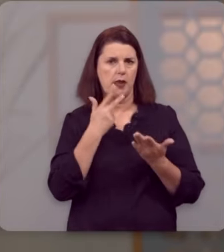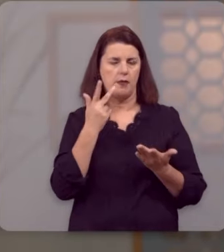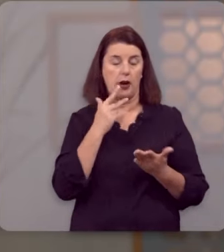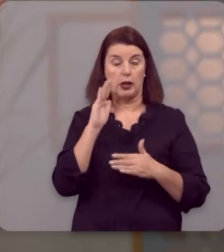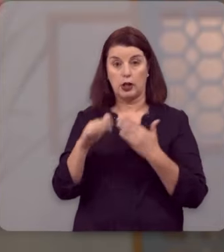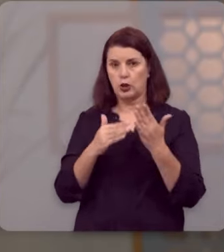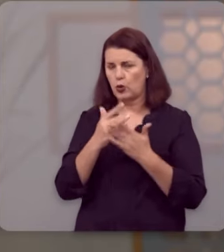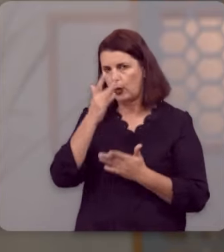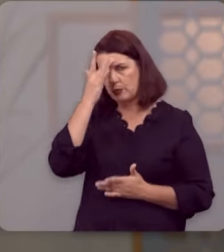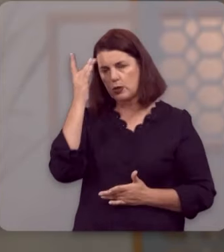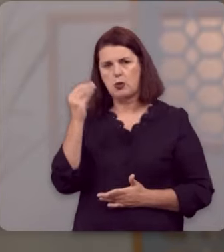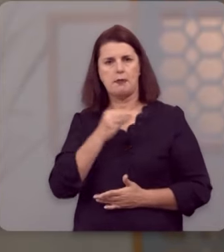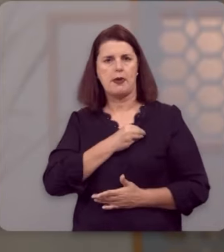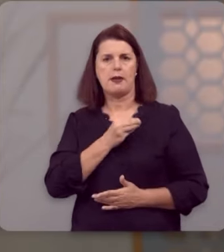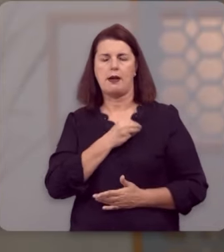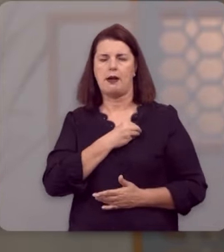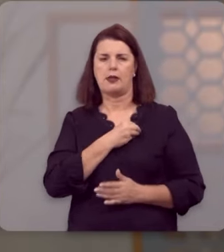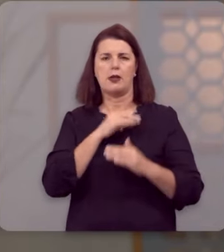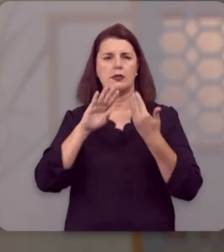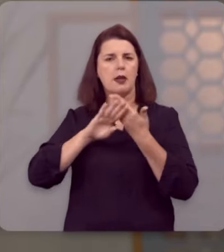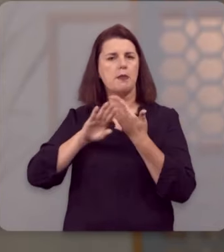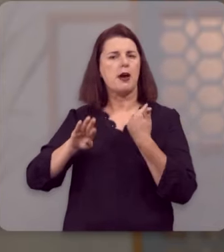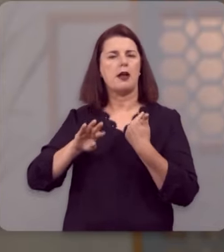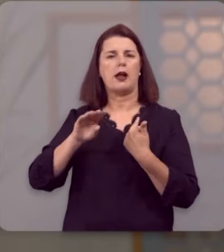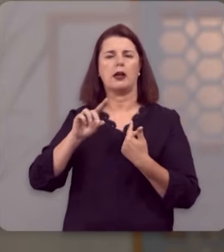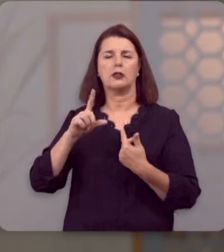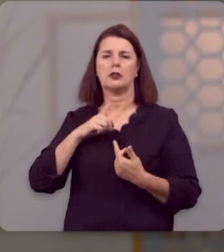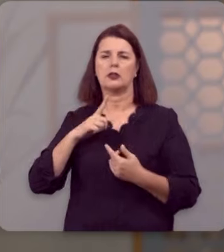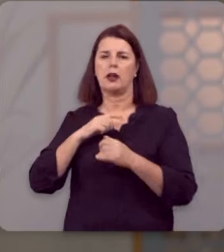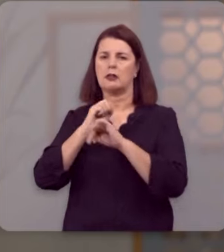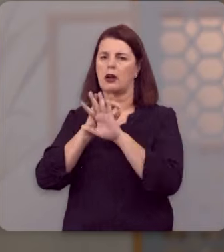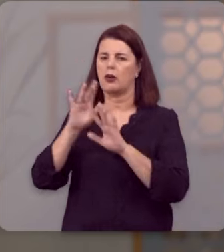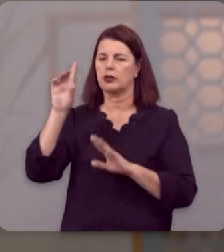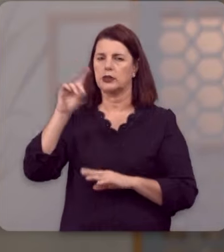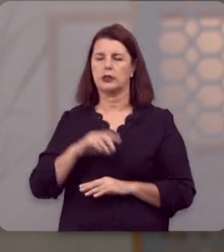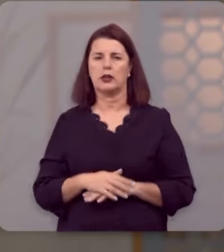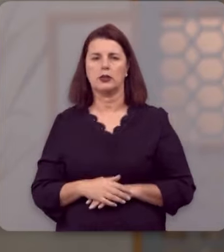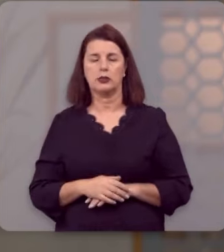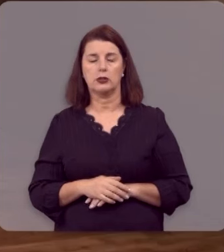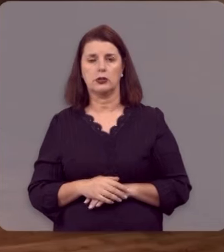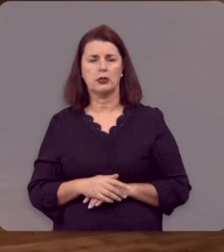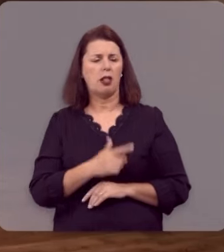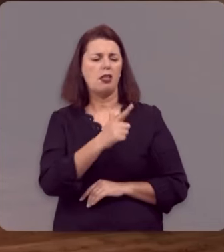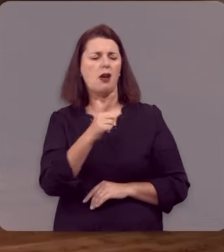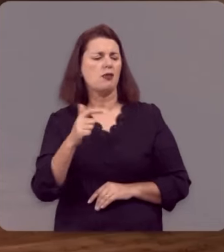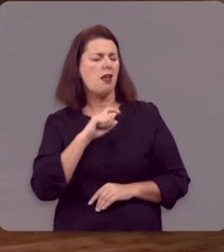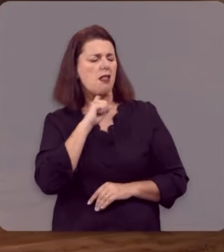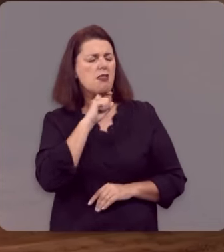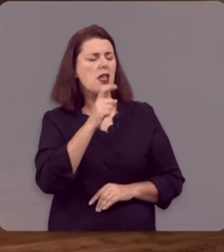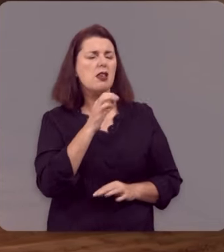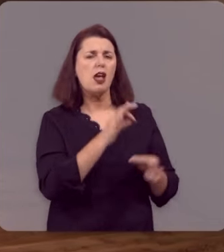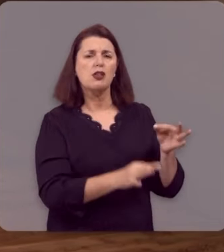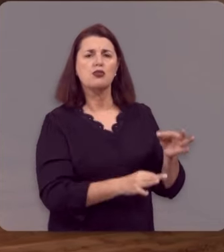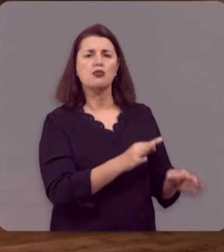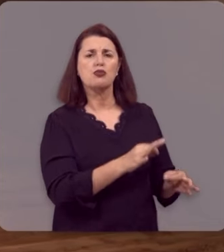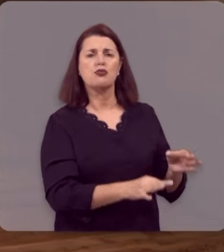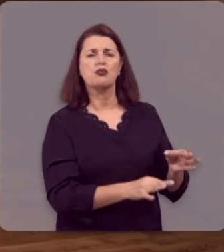que todos pecaram e destituídos estão da glória de Deus. Não há justo nenhum sequer.